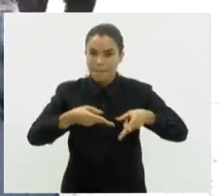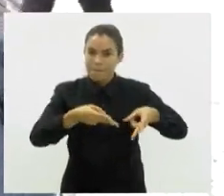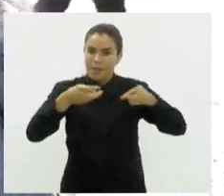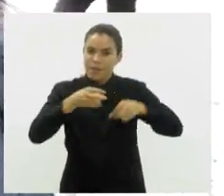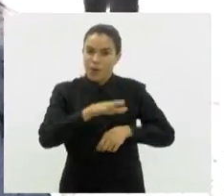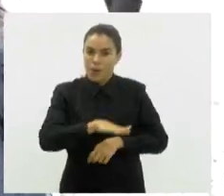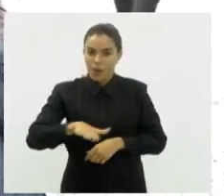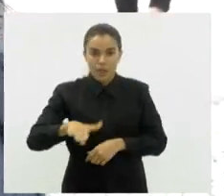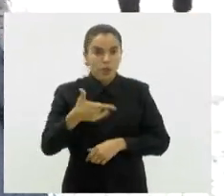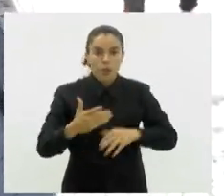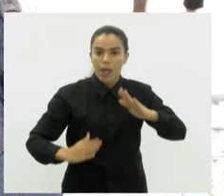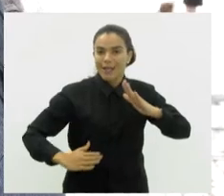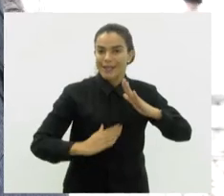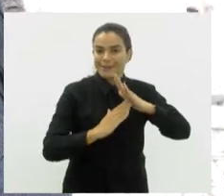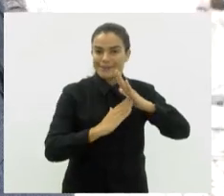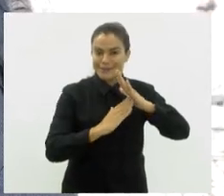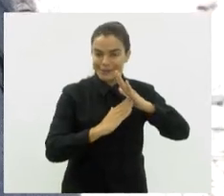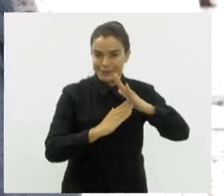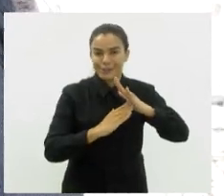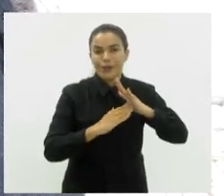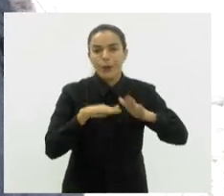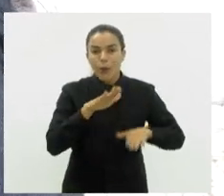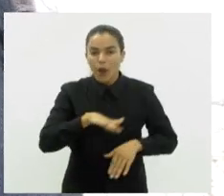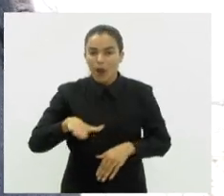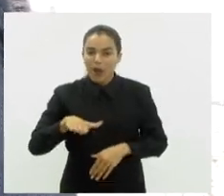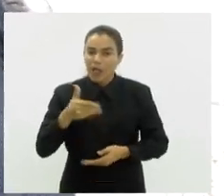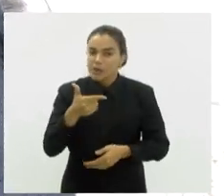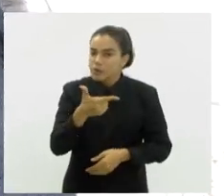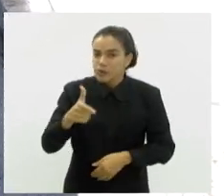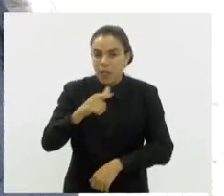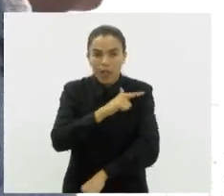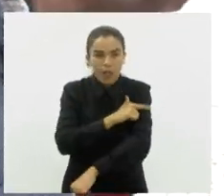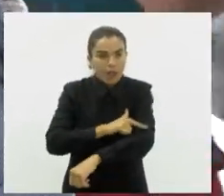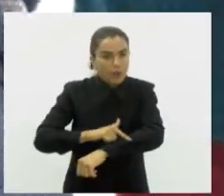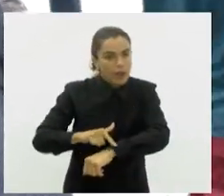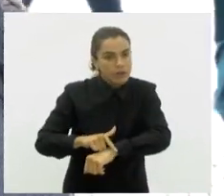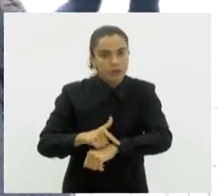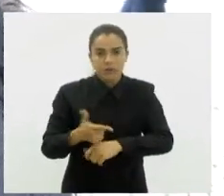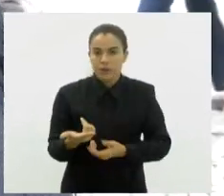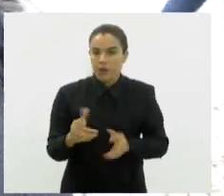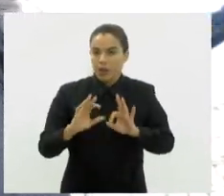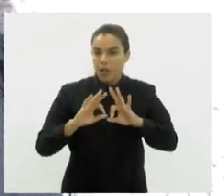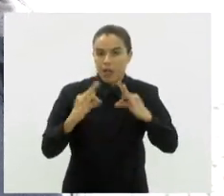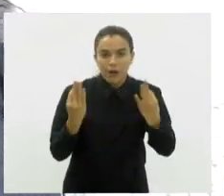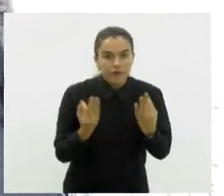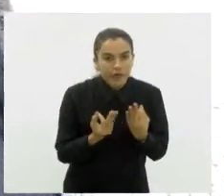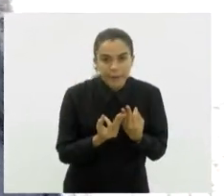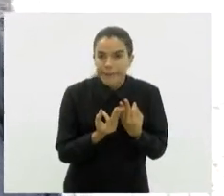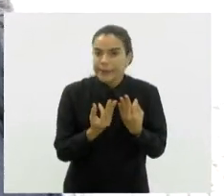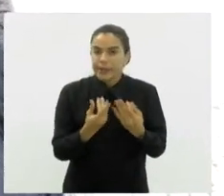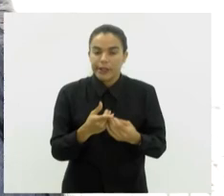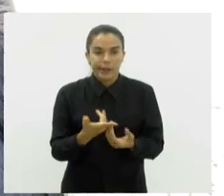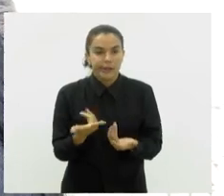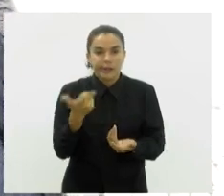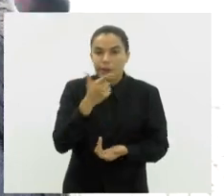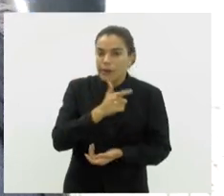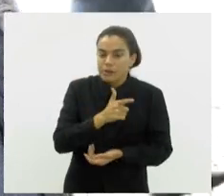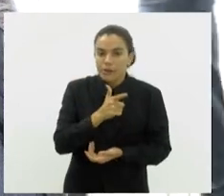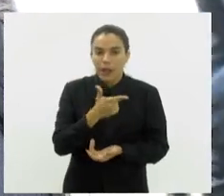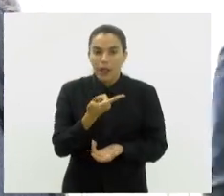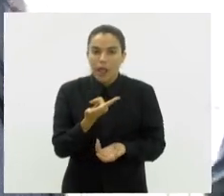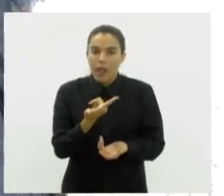que não tem limites, às vezes uma criança que é mal educada, que os pais não conseguem sinalizar para ela de uma forma